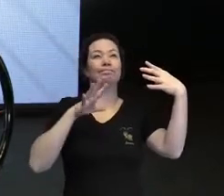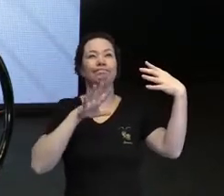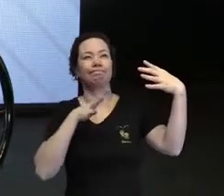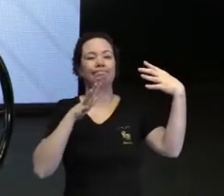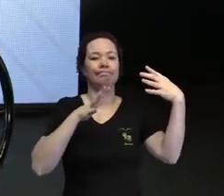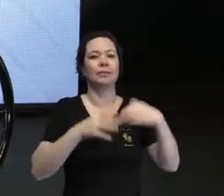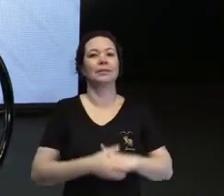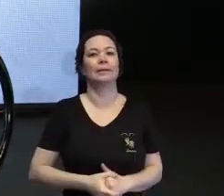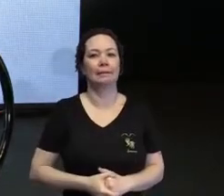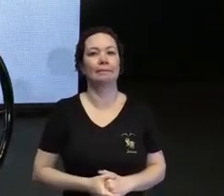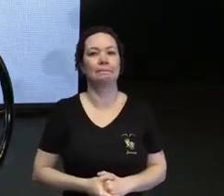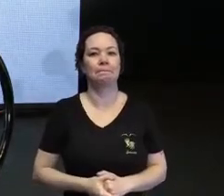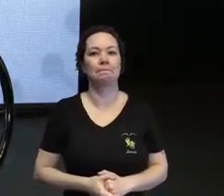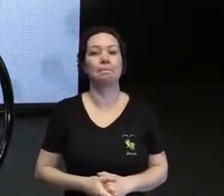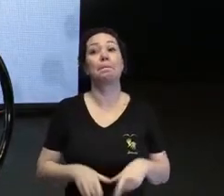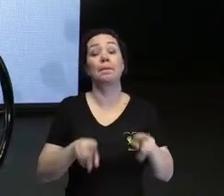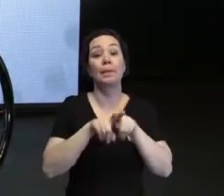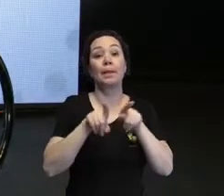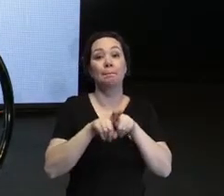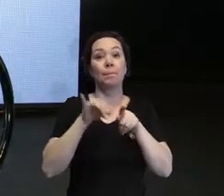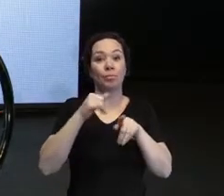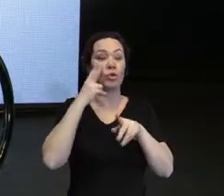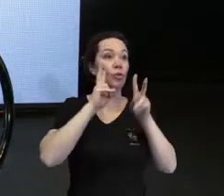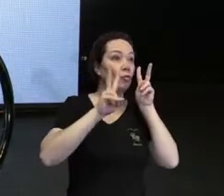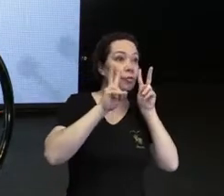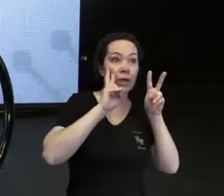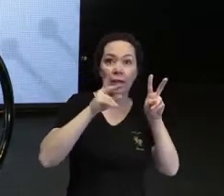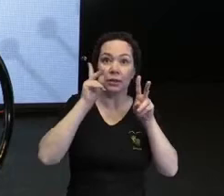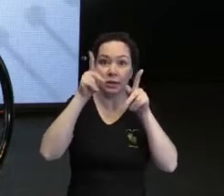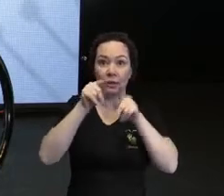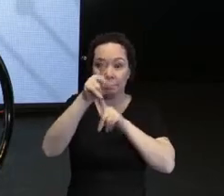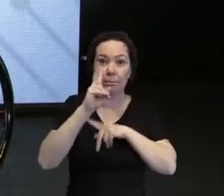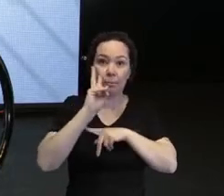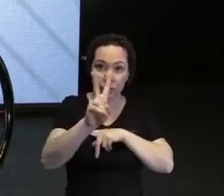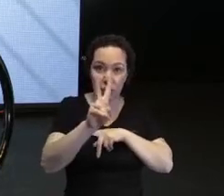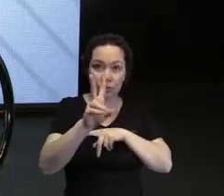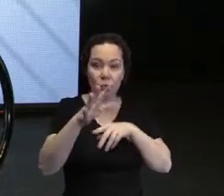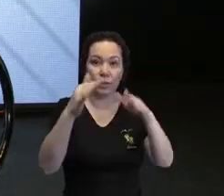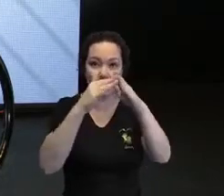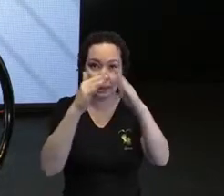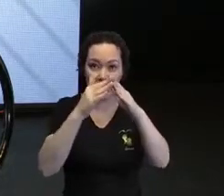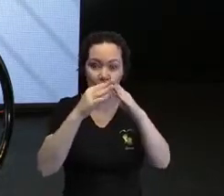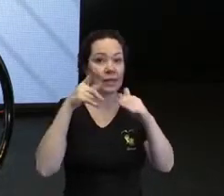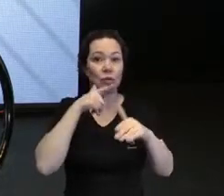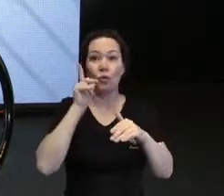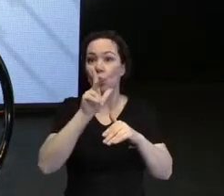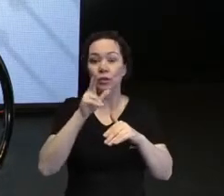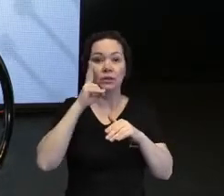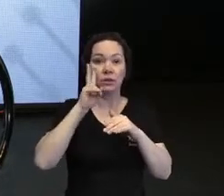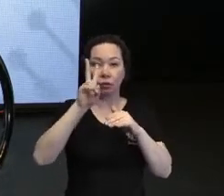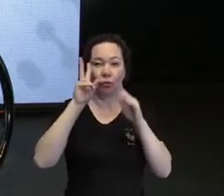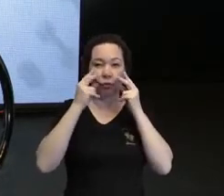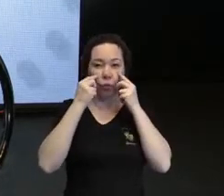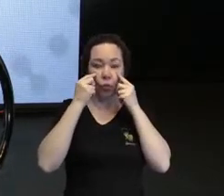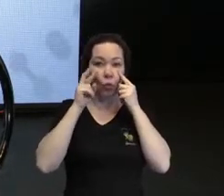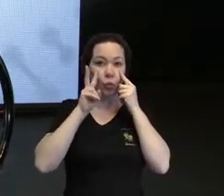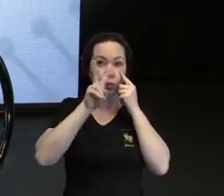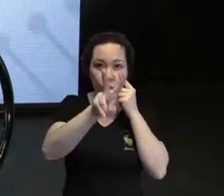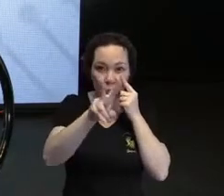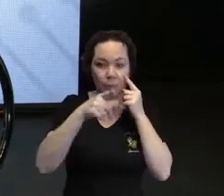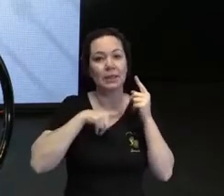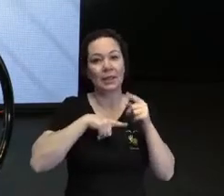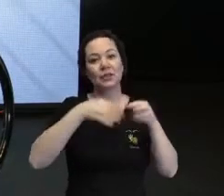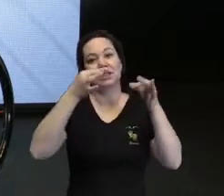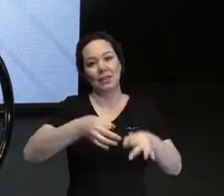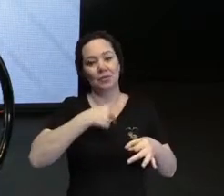exatamente. E foco também. Então, estou olhando para o pessoal de casa, pessoal, eu não consigo focar os meus olhos em vocês, mas com certeza